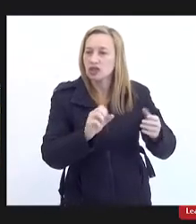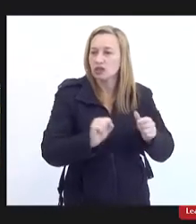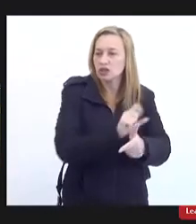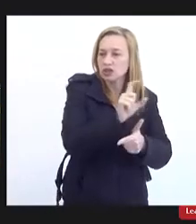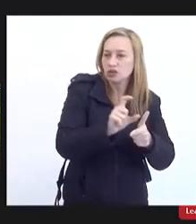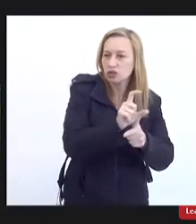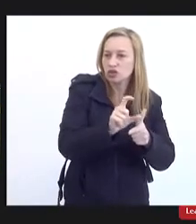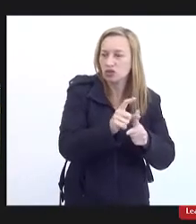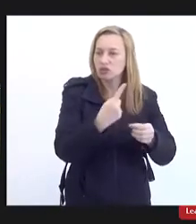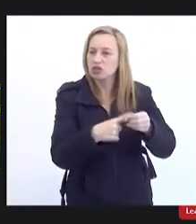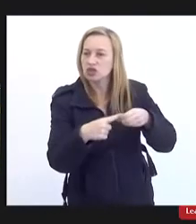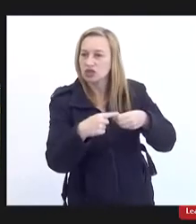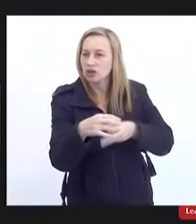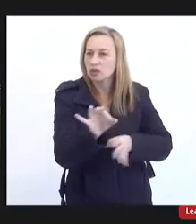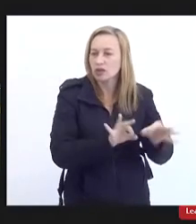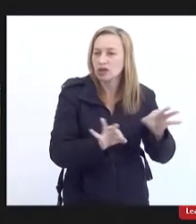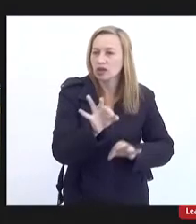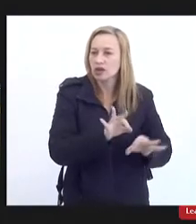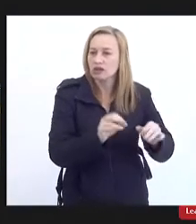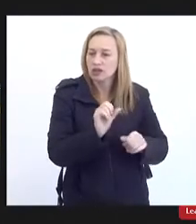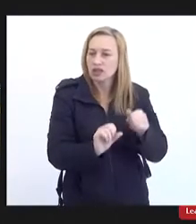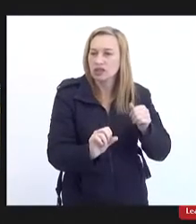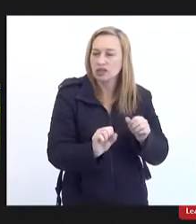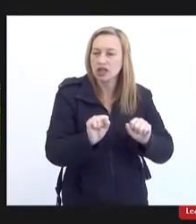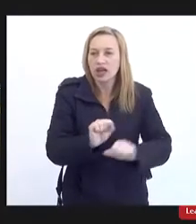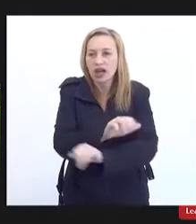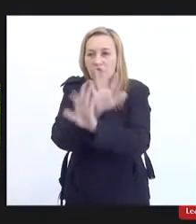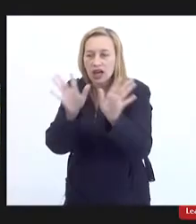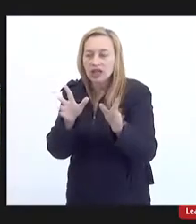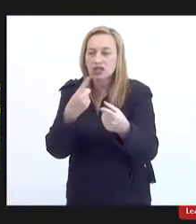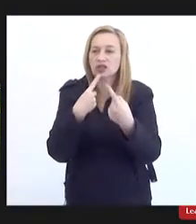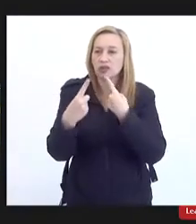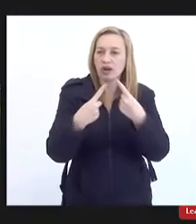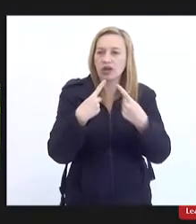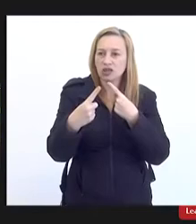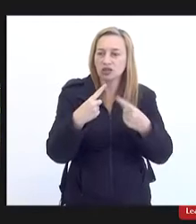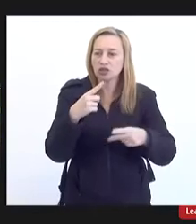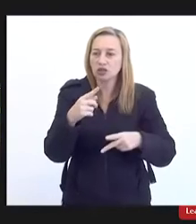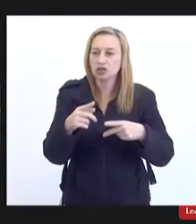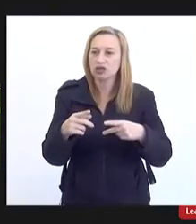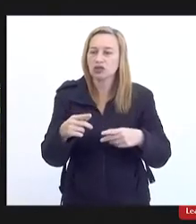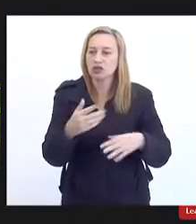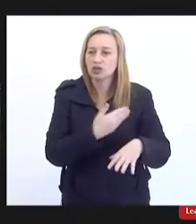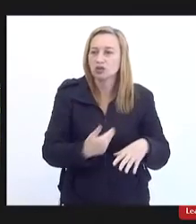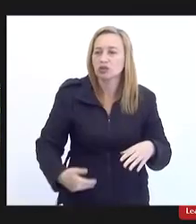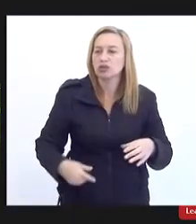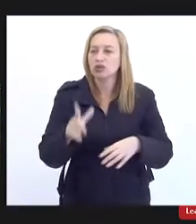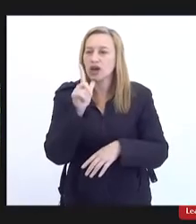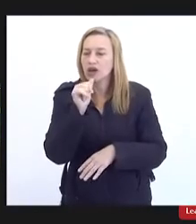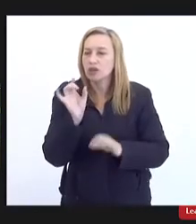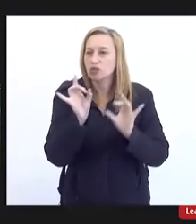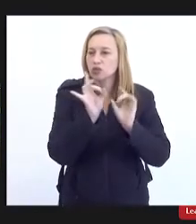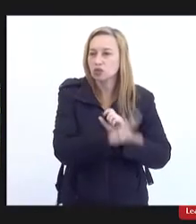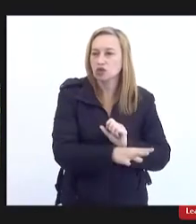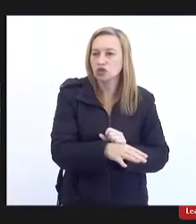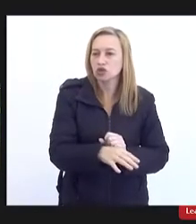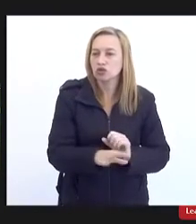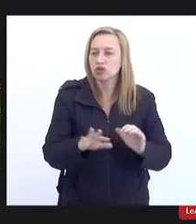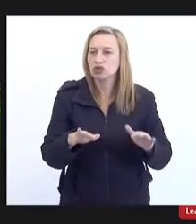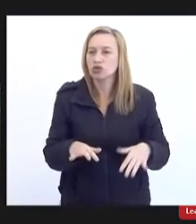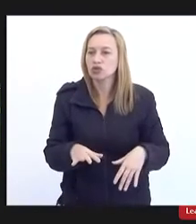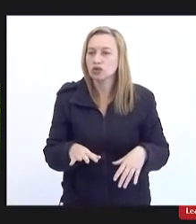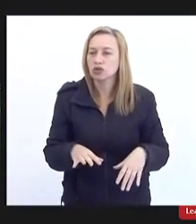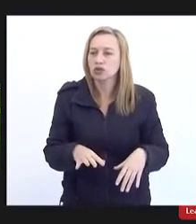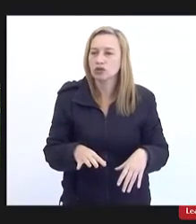municipal pretende realizar a fim de garantir a transparência do debate público sobre o modo de gestão da água e por último com a eminente